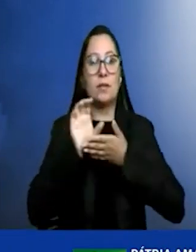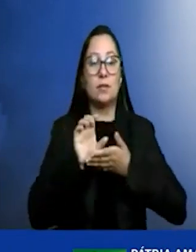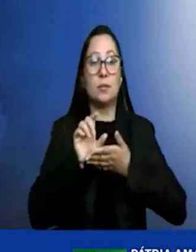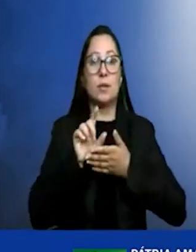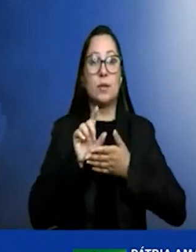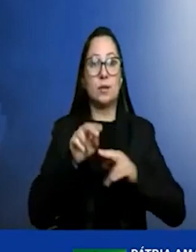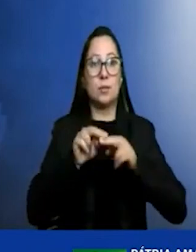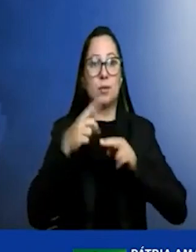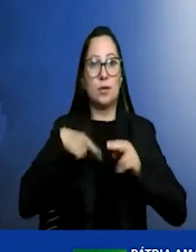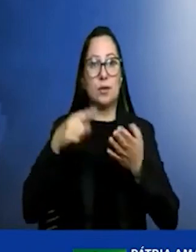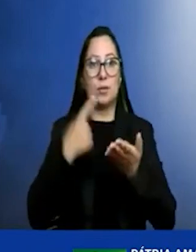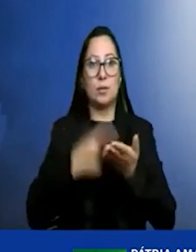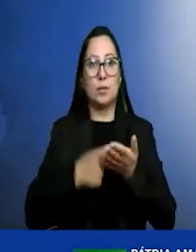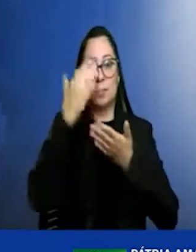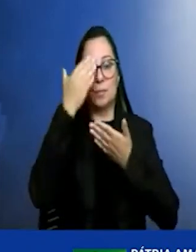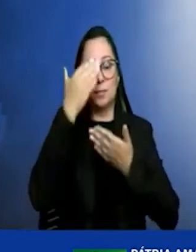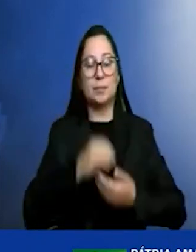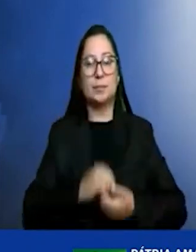comprometido obrigado